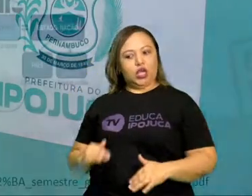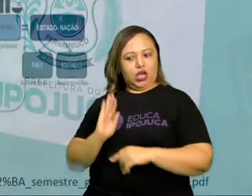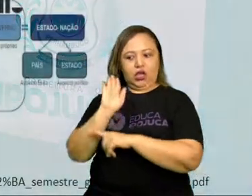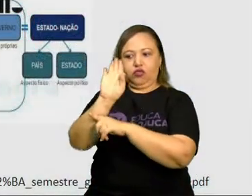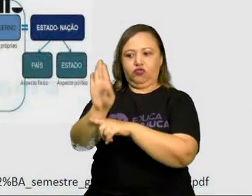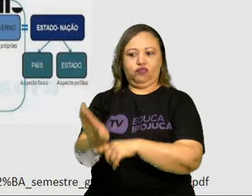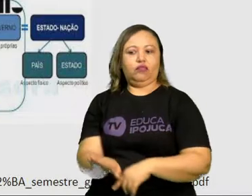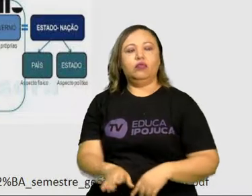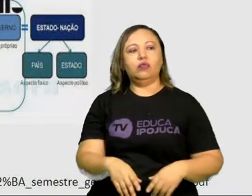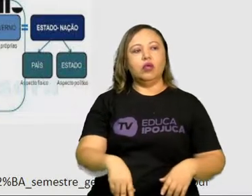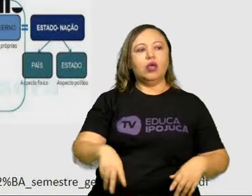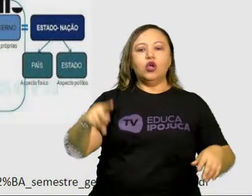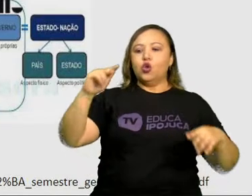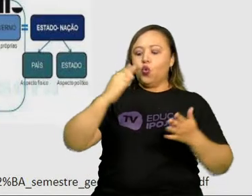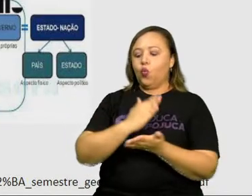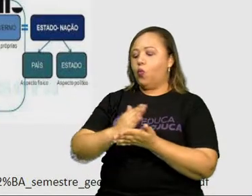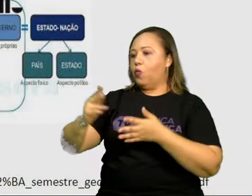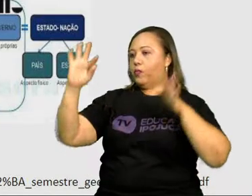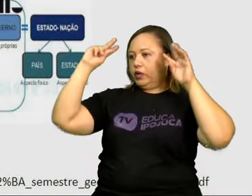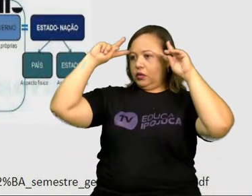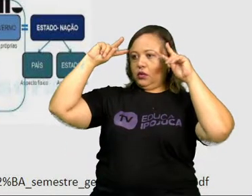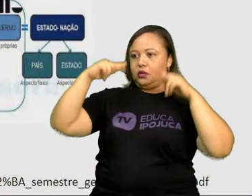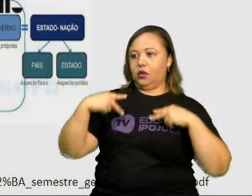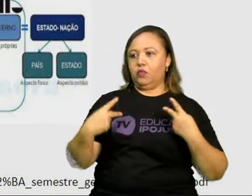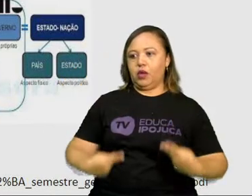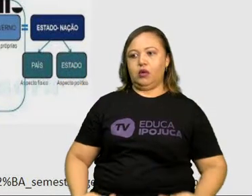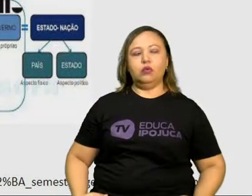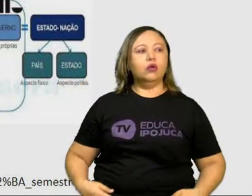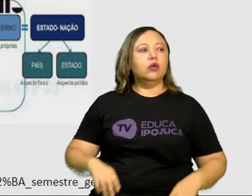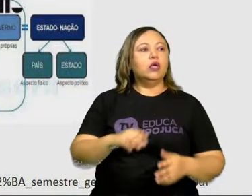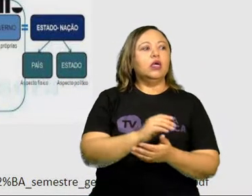os seres humanos, eles se agrupavam por famílias,